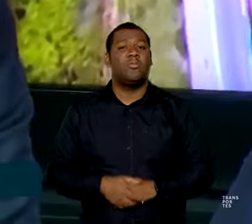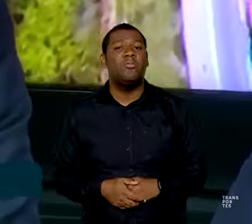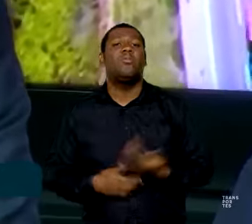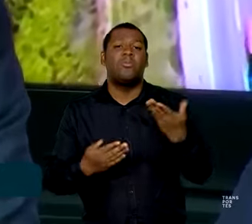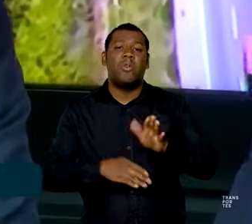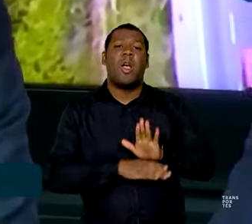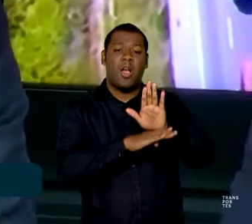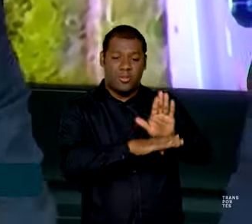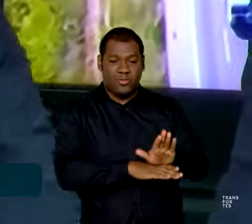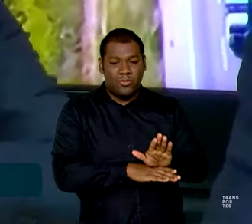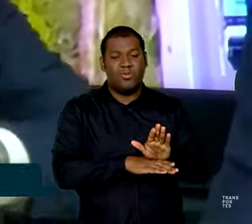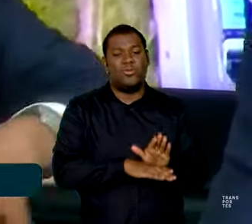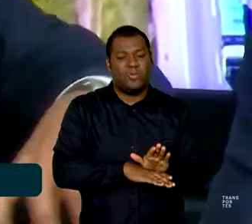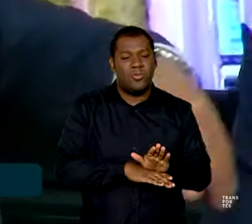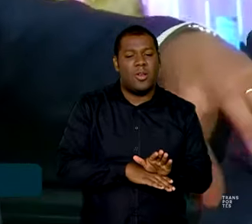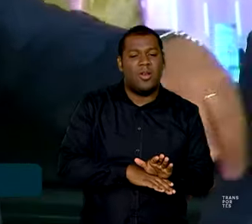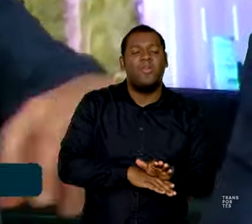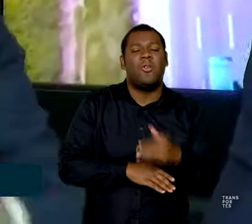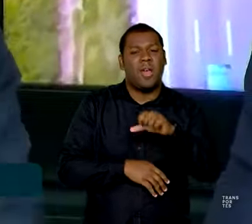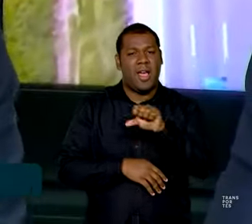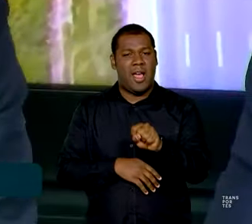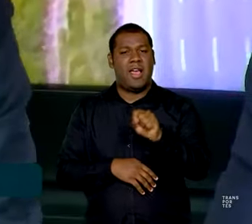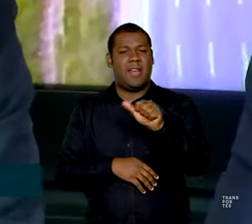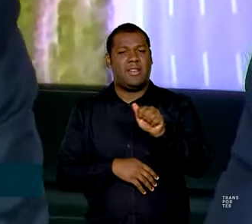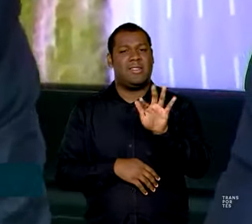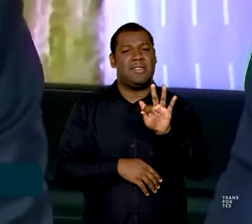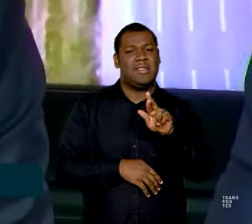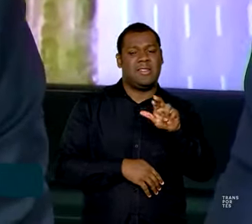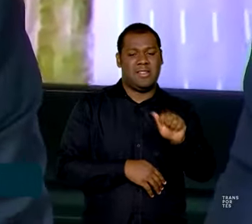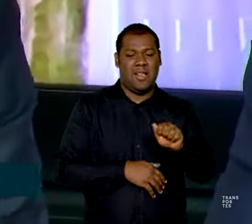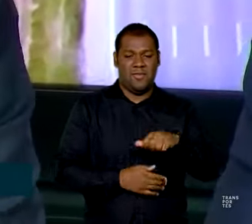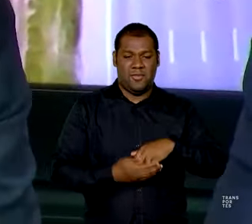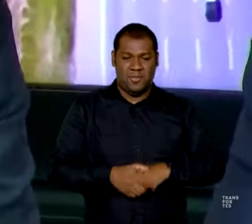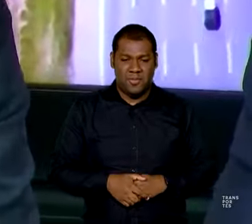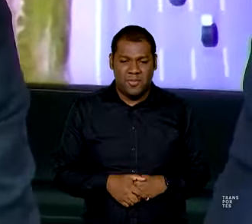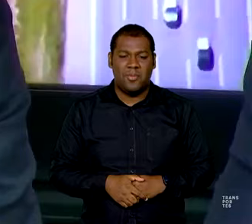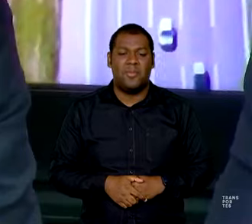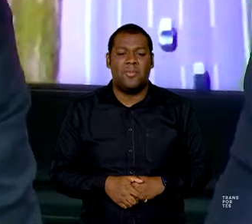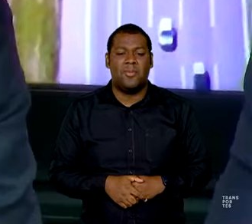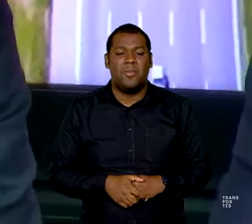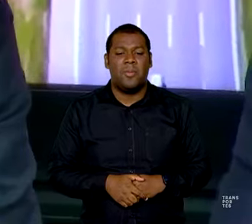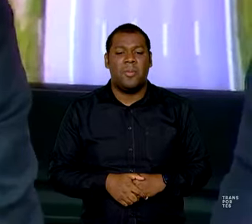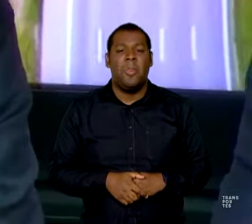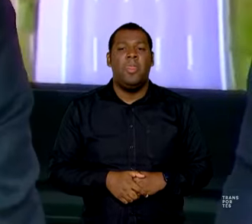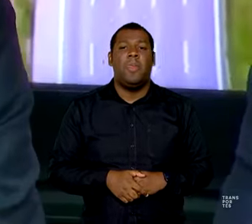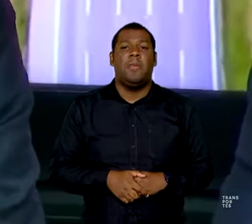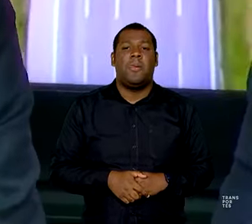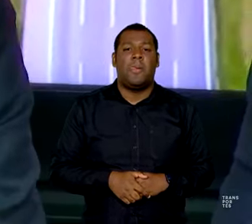no escoamento da produção, sobretudo também fazendo a interlocução com a América do Sul.